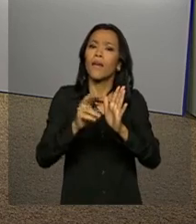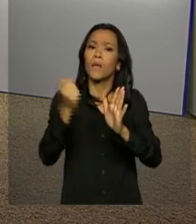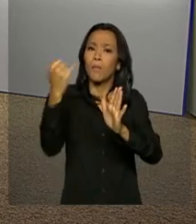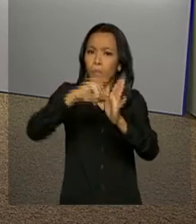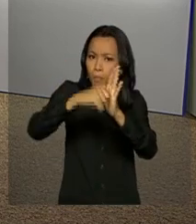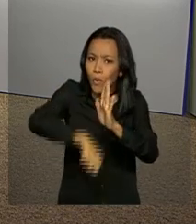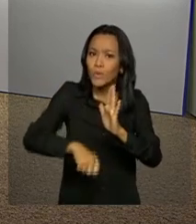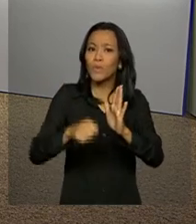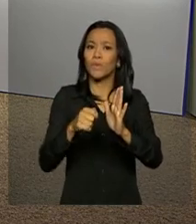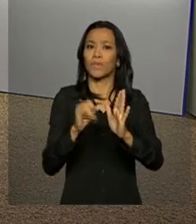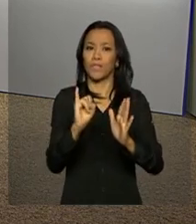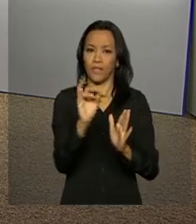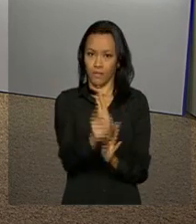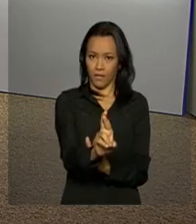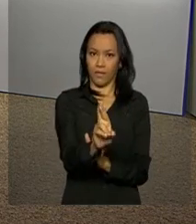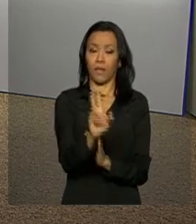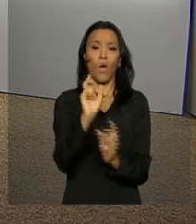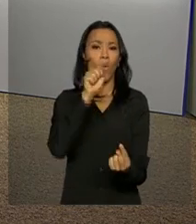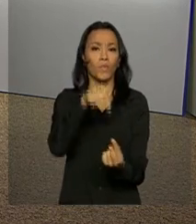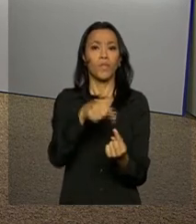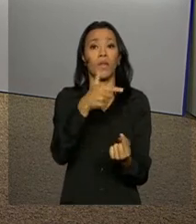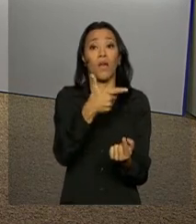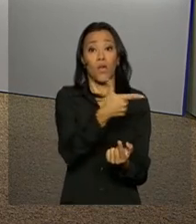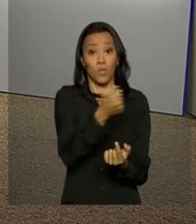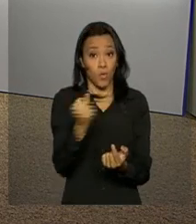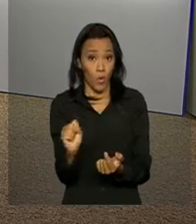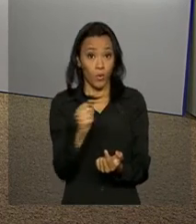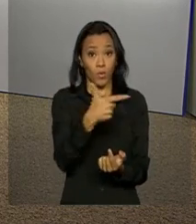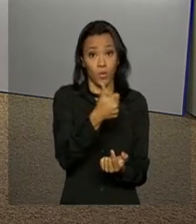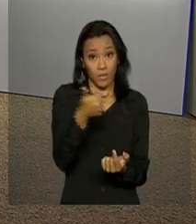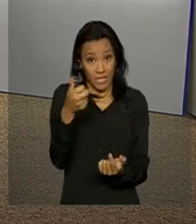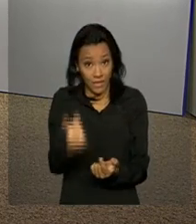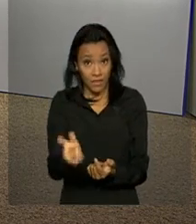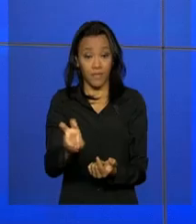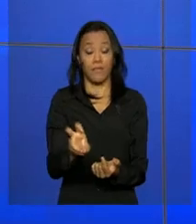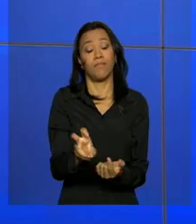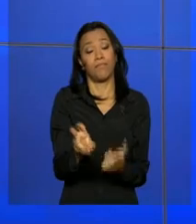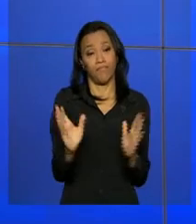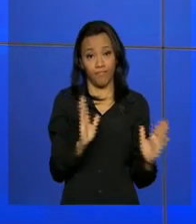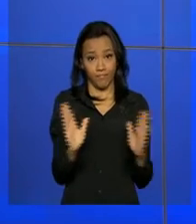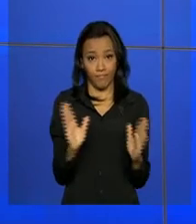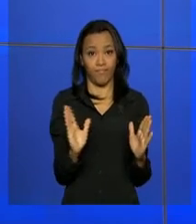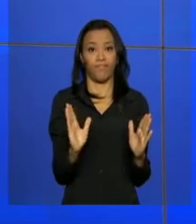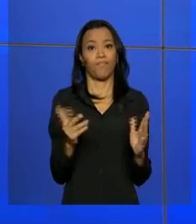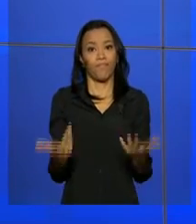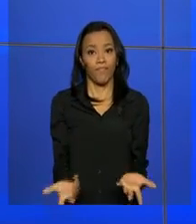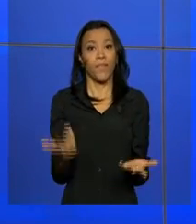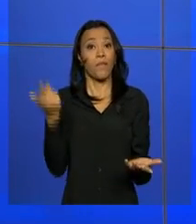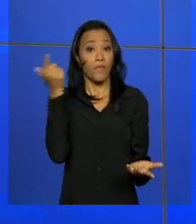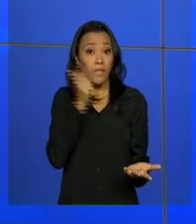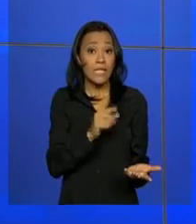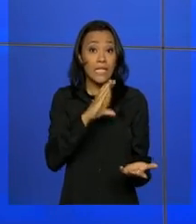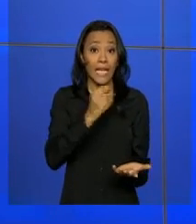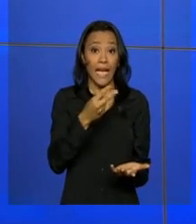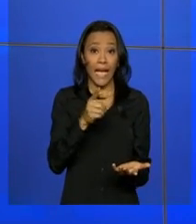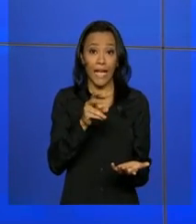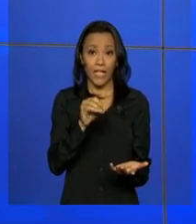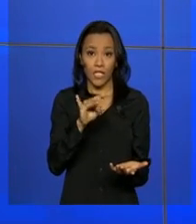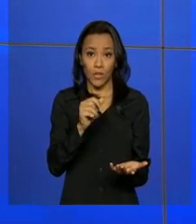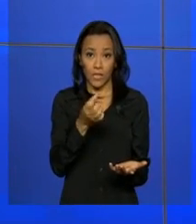residuais do imposto de renda, referentes aos anos de 2008 a 2015. O crédito para 63